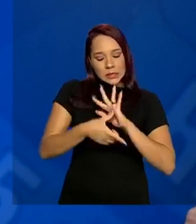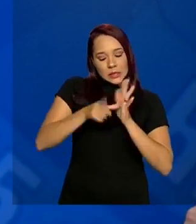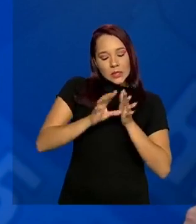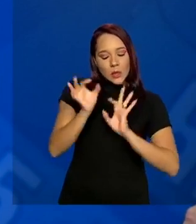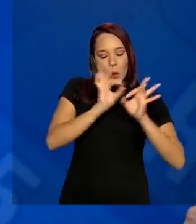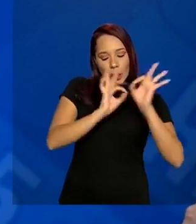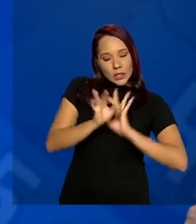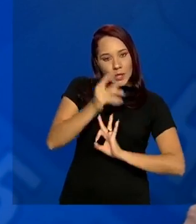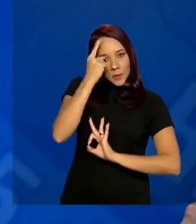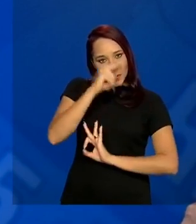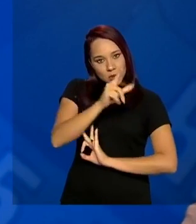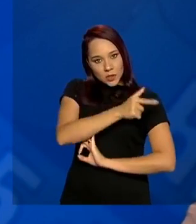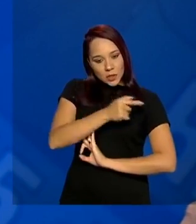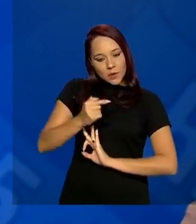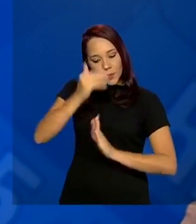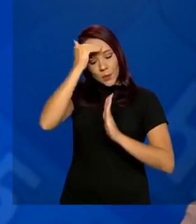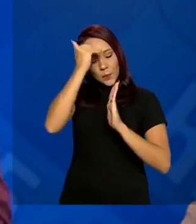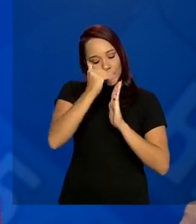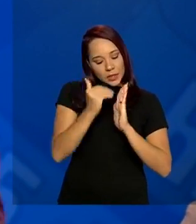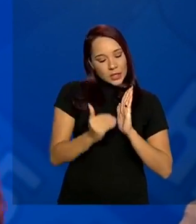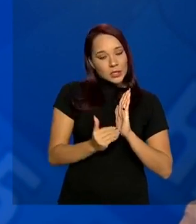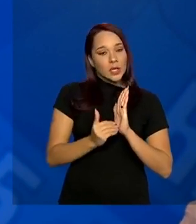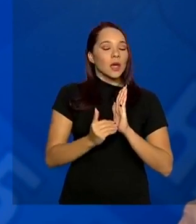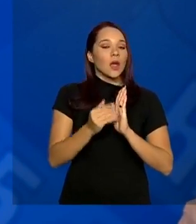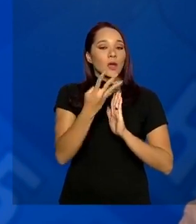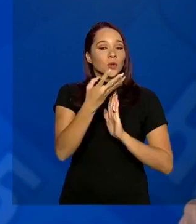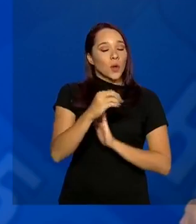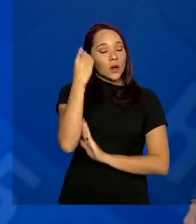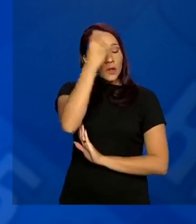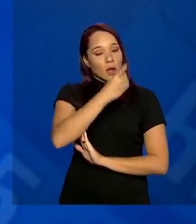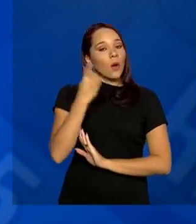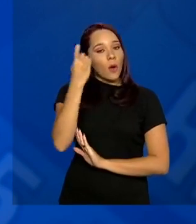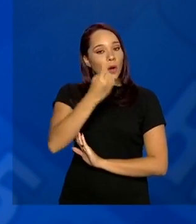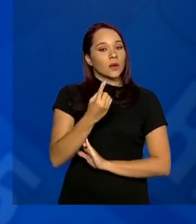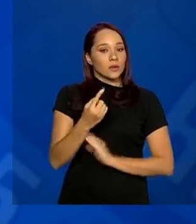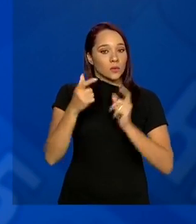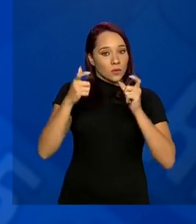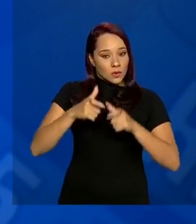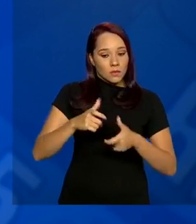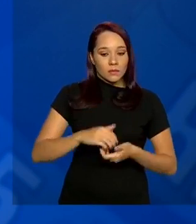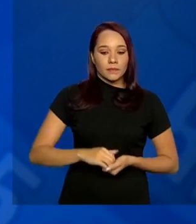longo do dia e da semana para cumprir as 40 horas de funcionamento do estabelecimento.